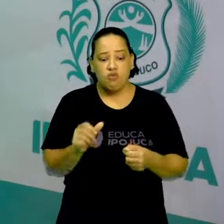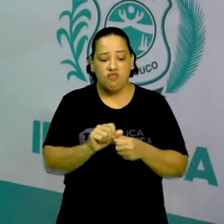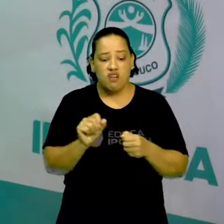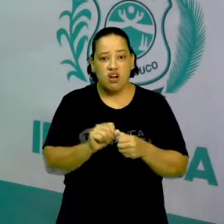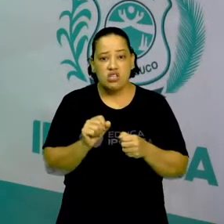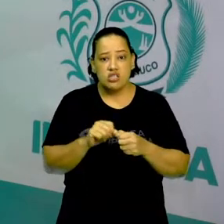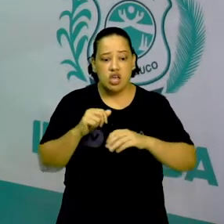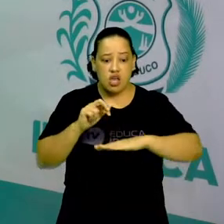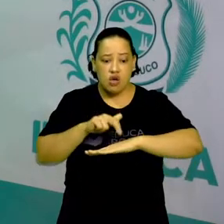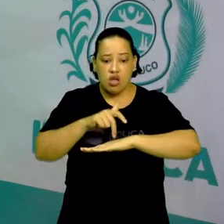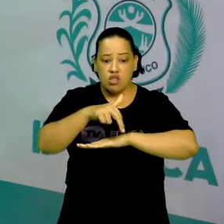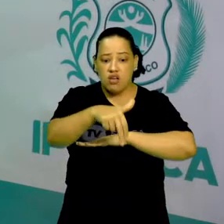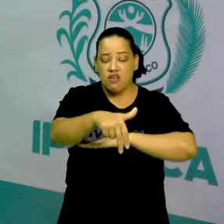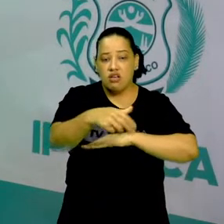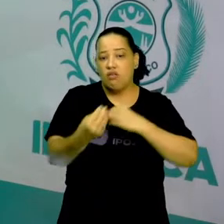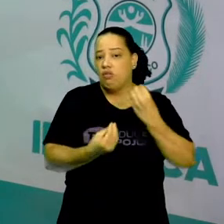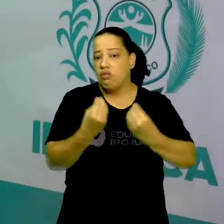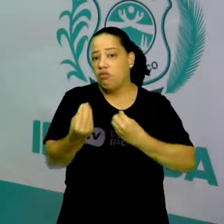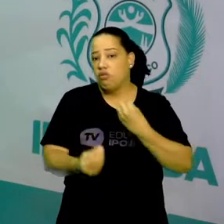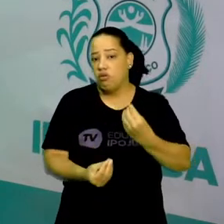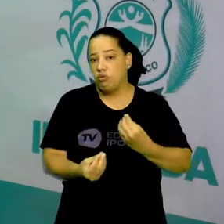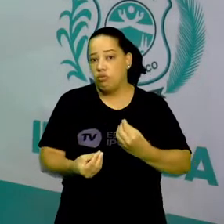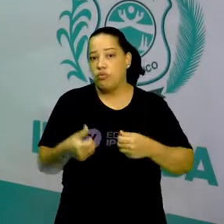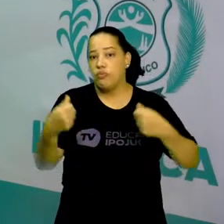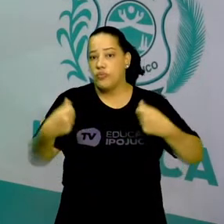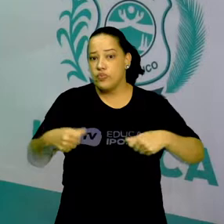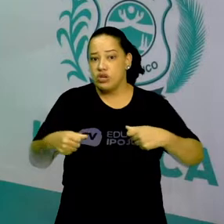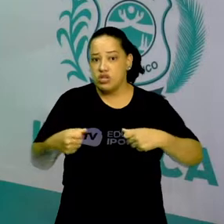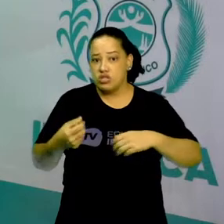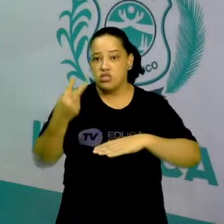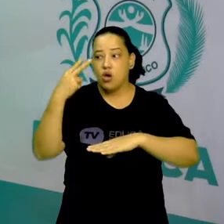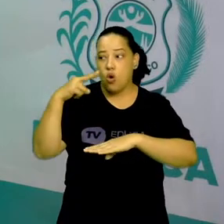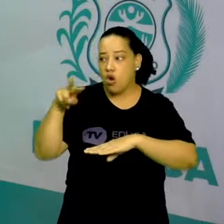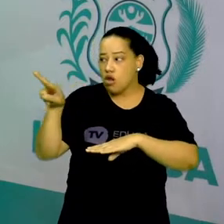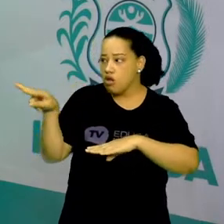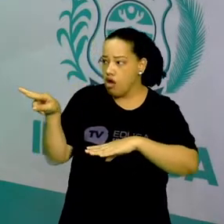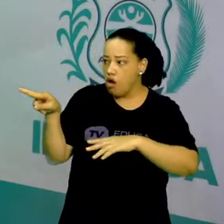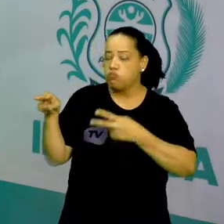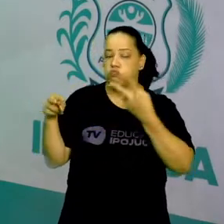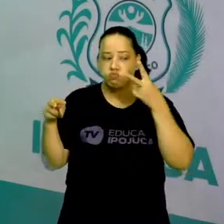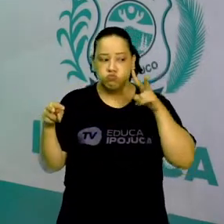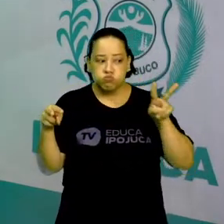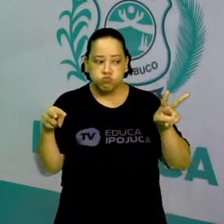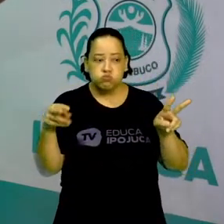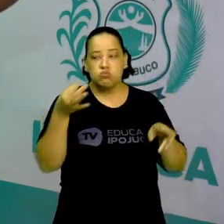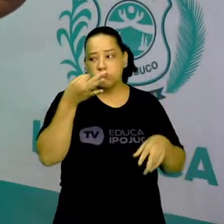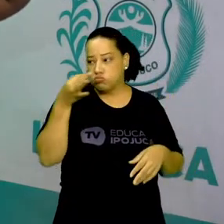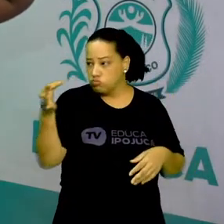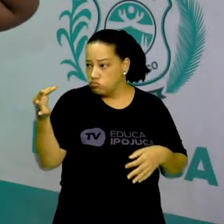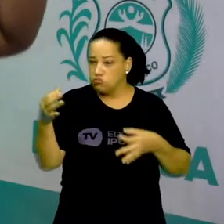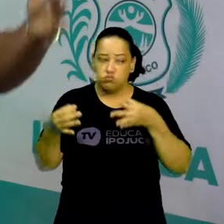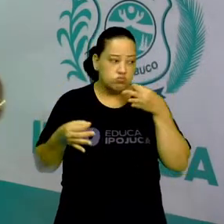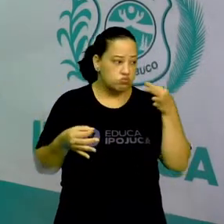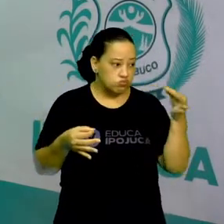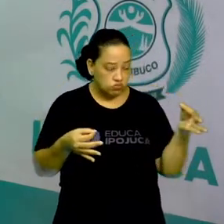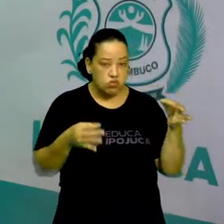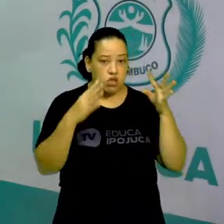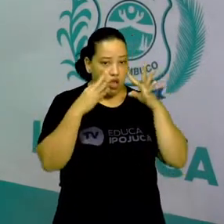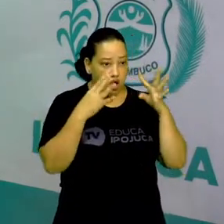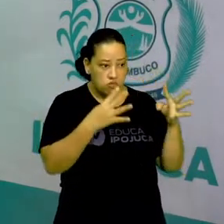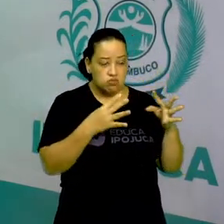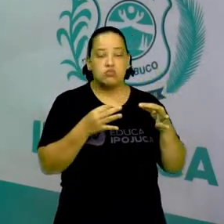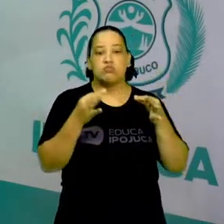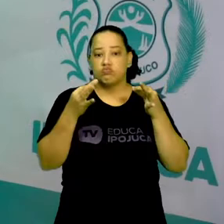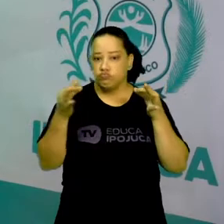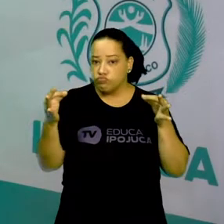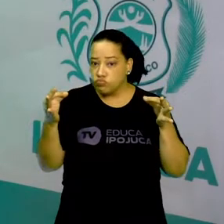poder atravessar essa rua? Devemos olhar para um lado, devemos olhar para o outro e